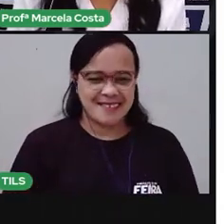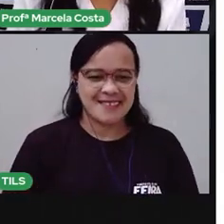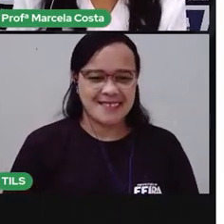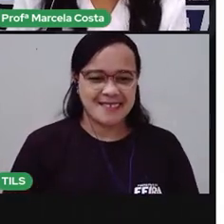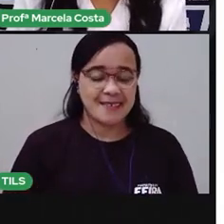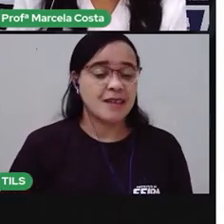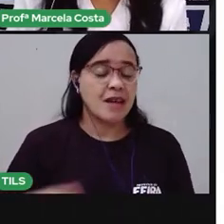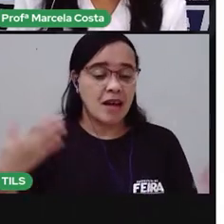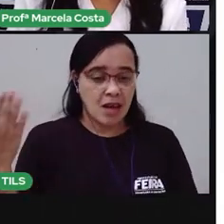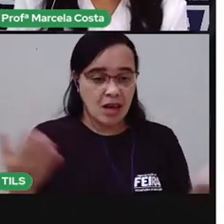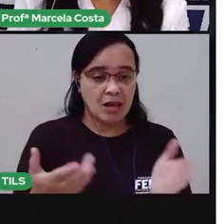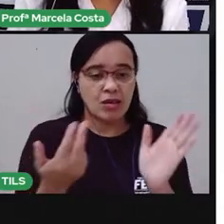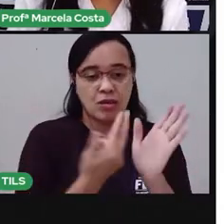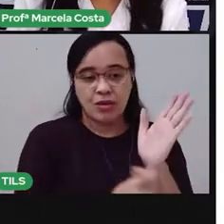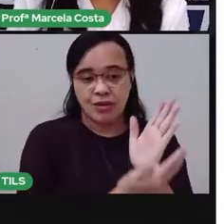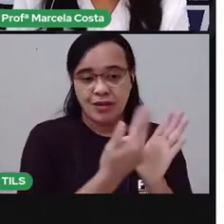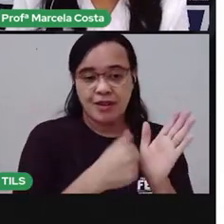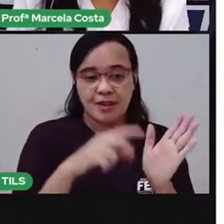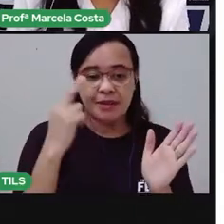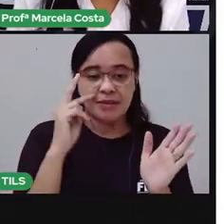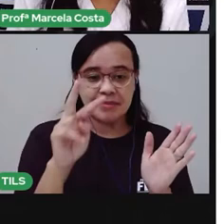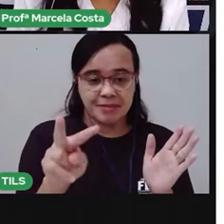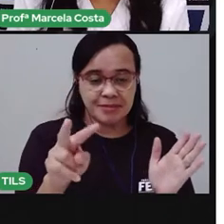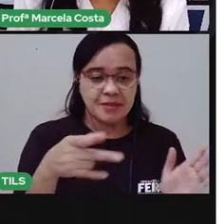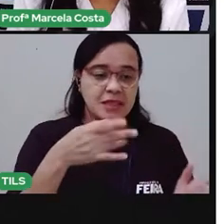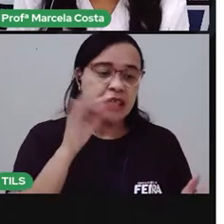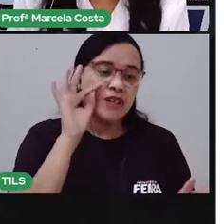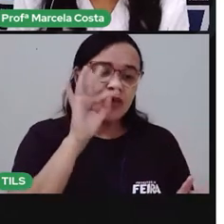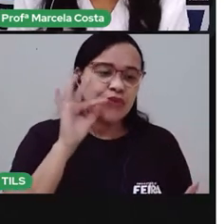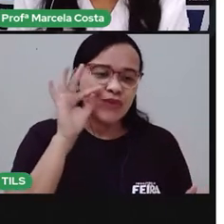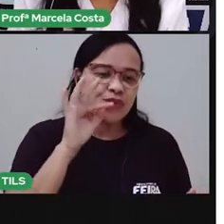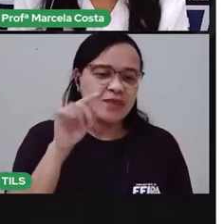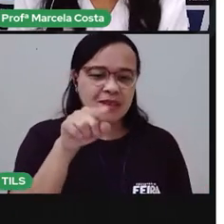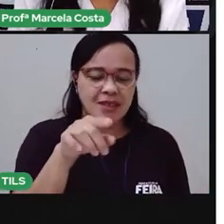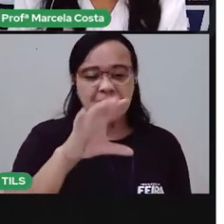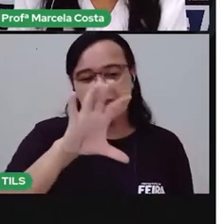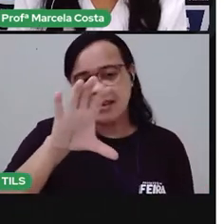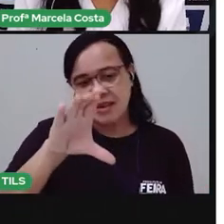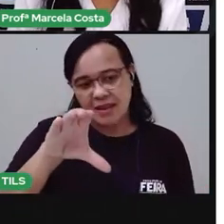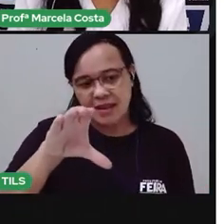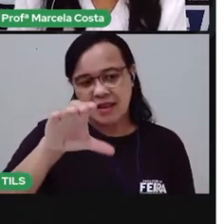Agora, Kaju. Ó, Kaju.